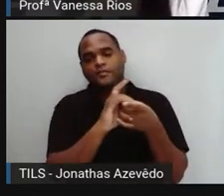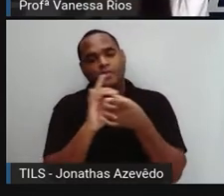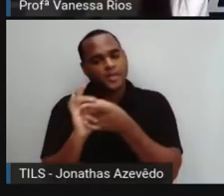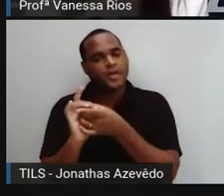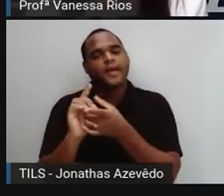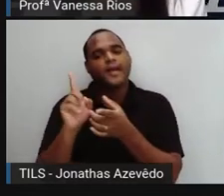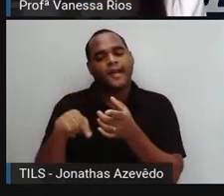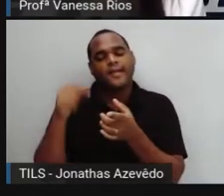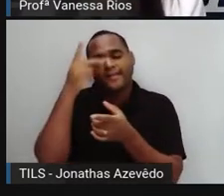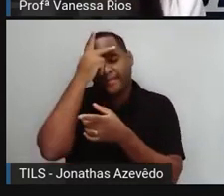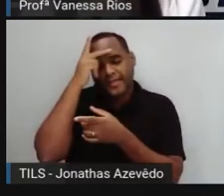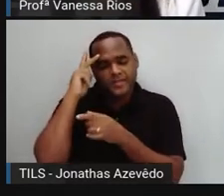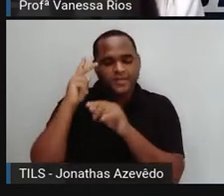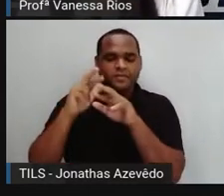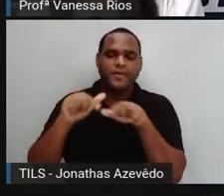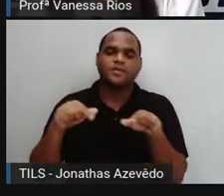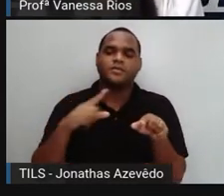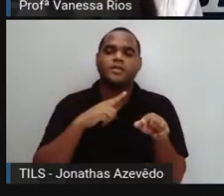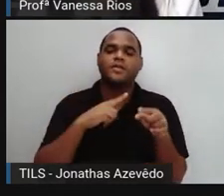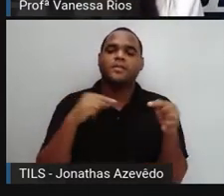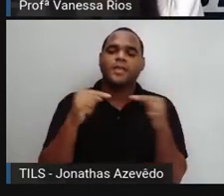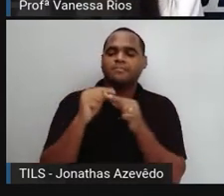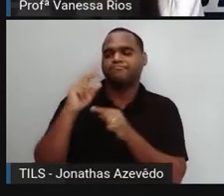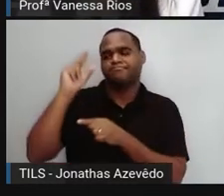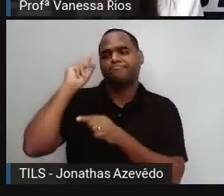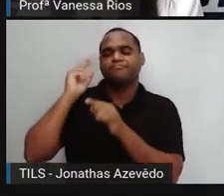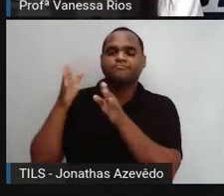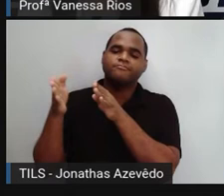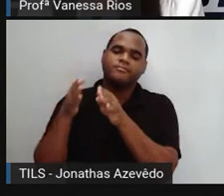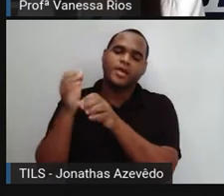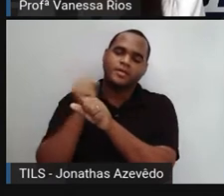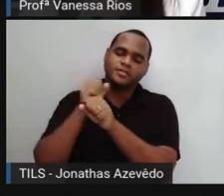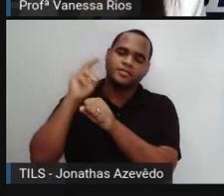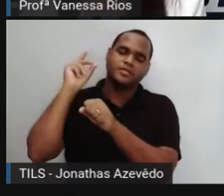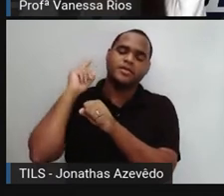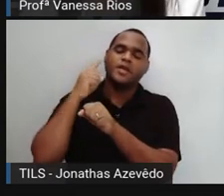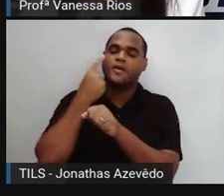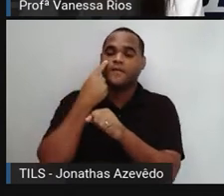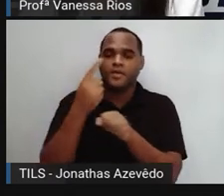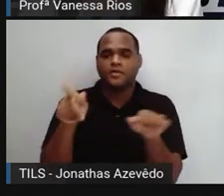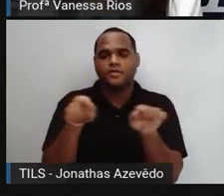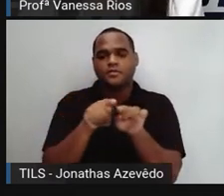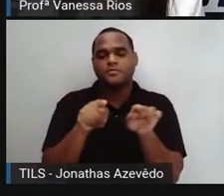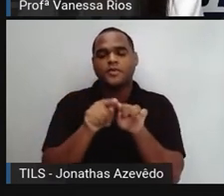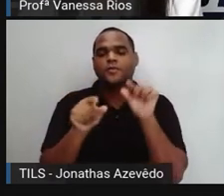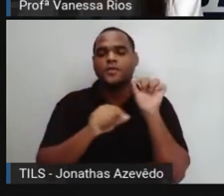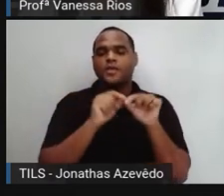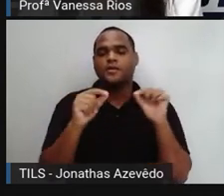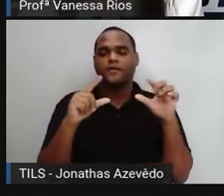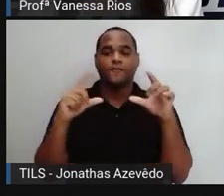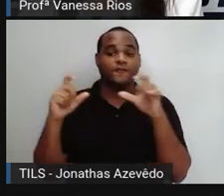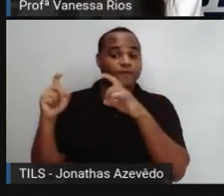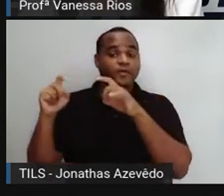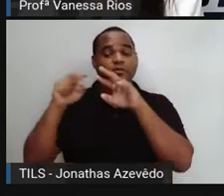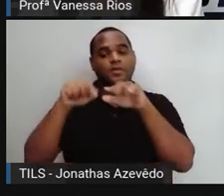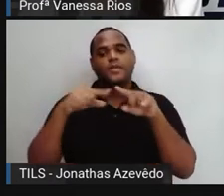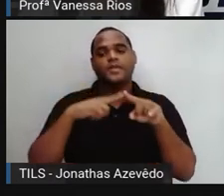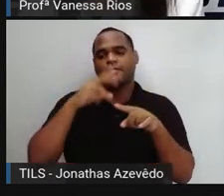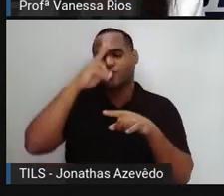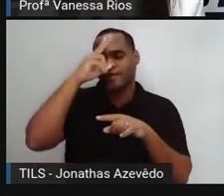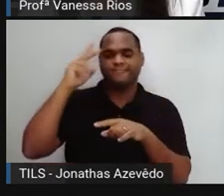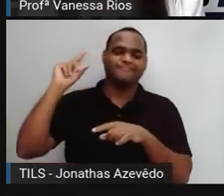pessoas em determinadas épocas, por exemplo. E a gente vê novamente a fotografia como um registro